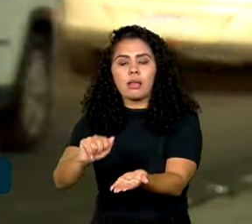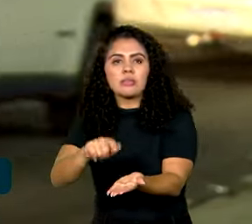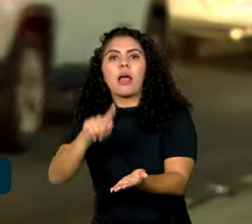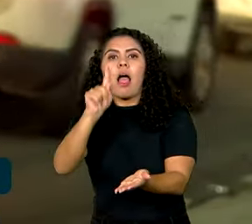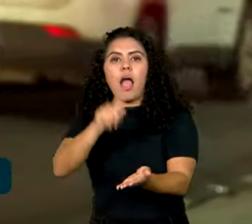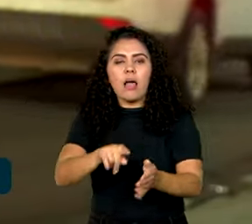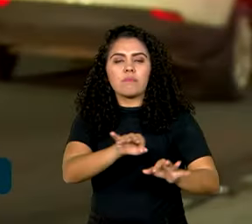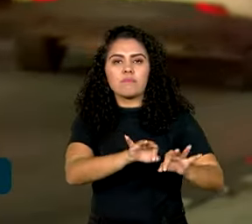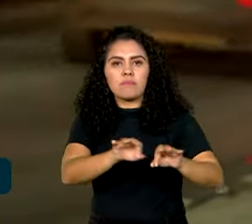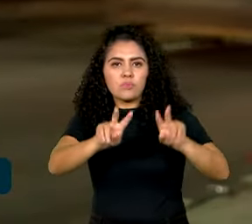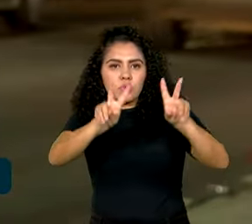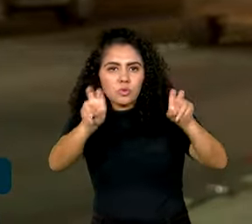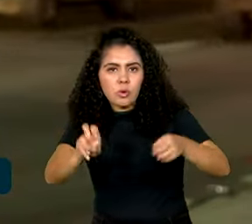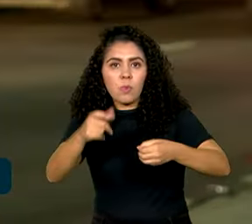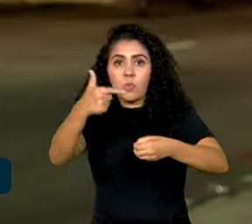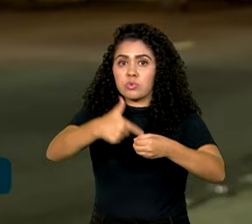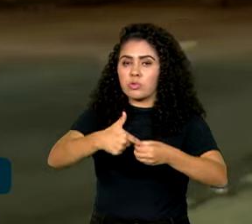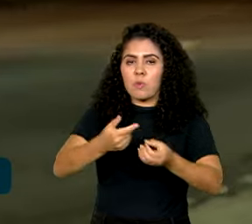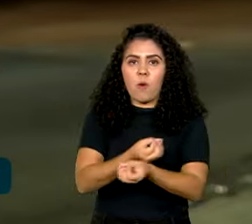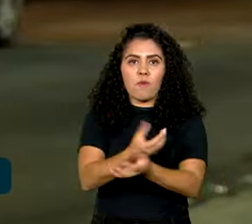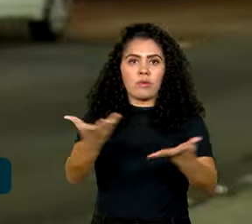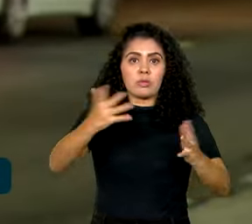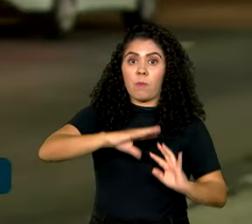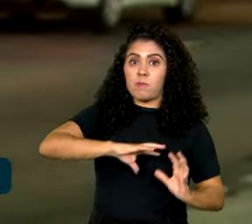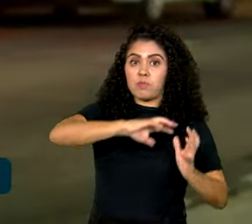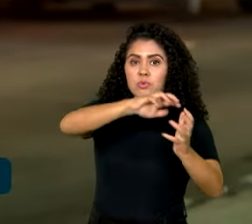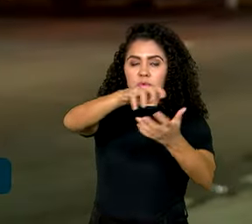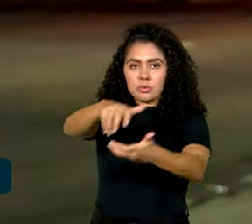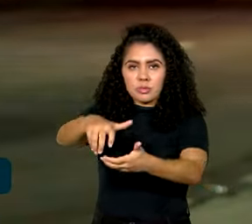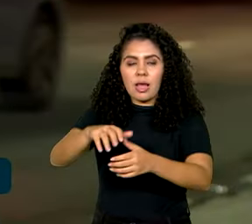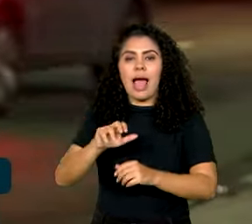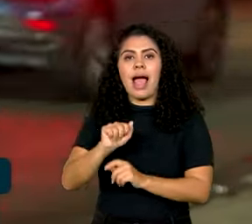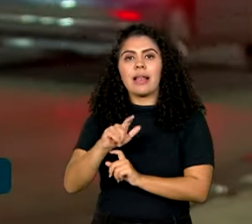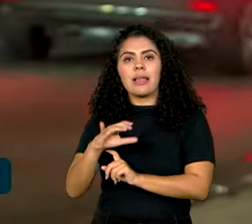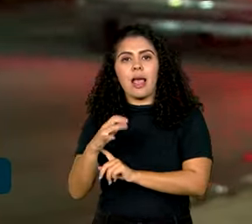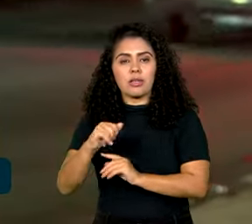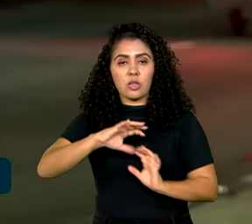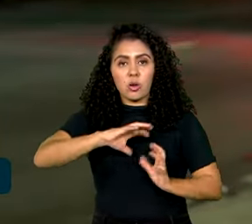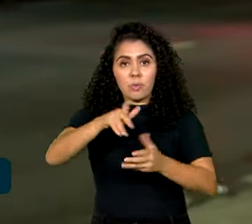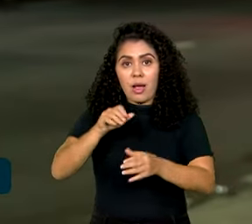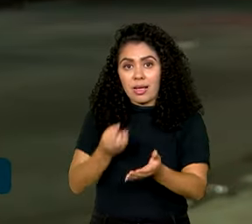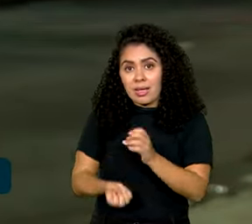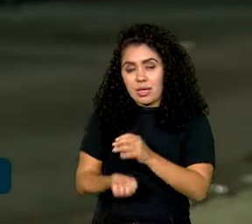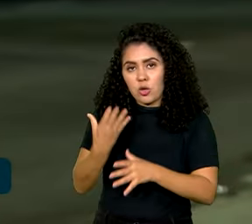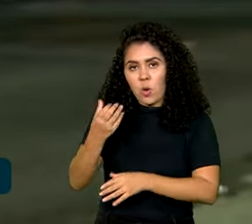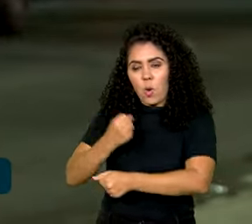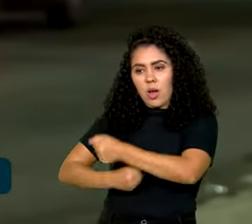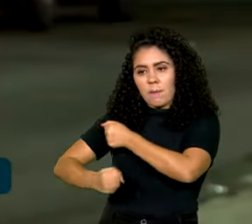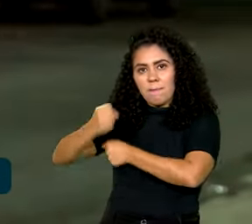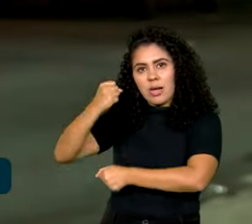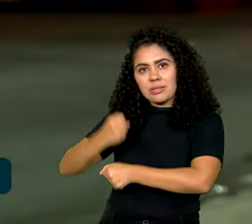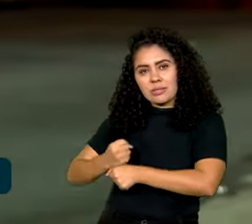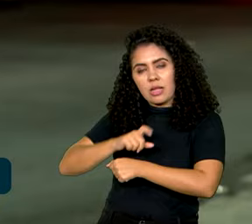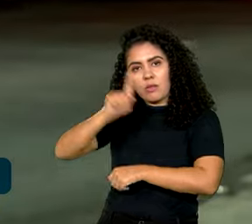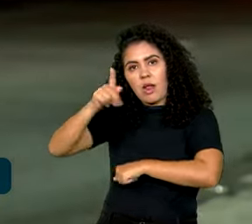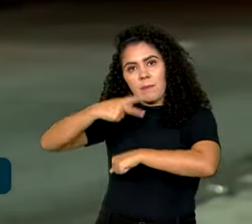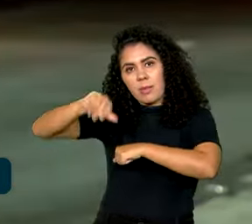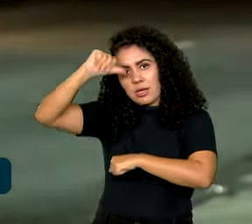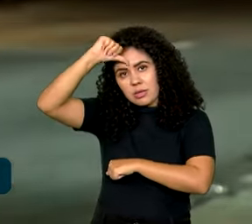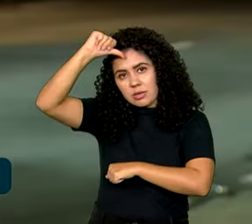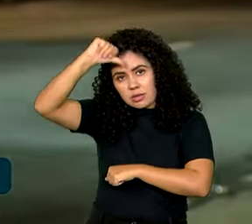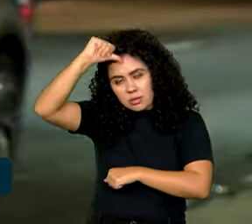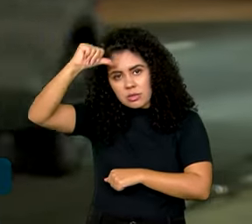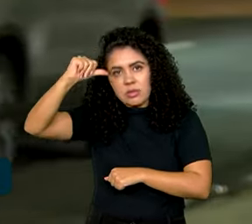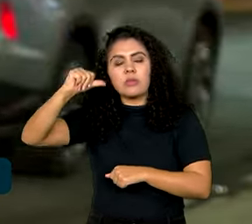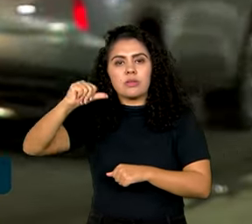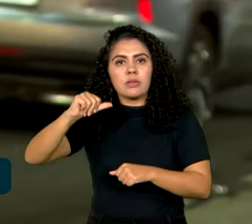combustíveis no mundo todo. Essa aliança global foi criada em setembro do ano passado na Índia, durante uma reunião de cúpula do G20,